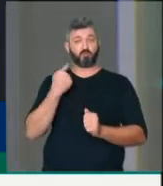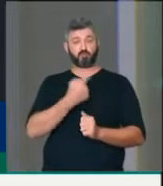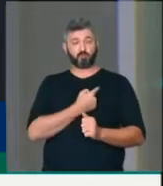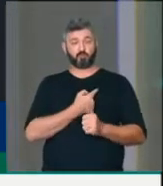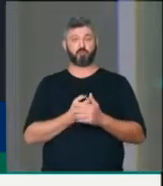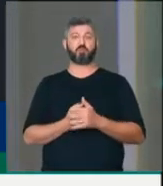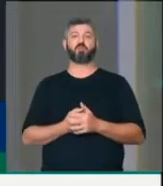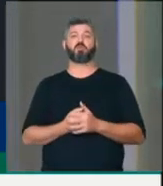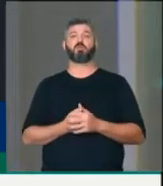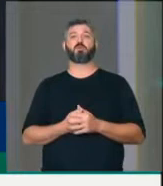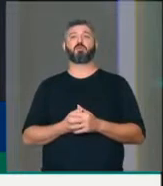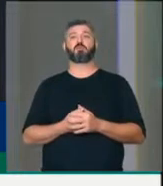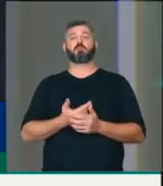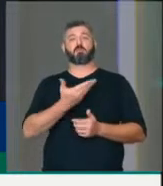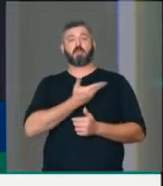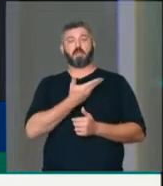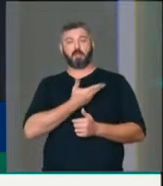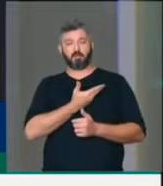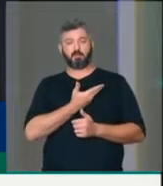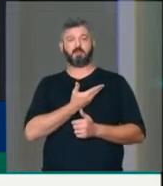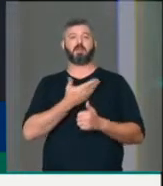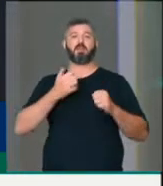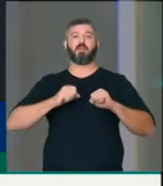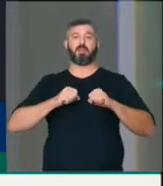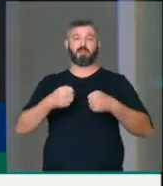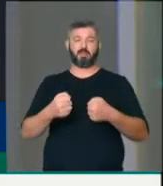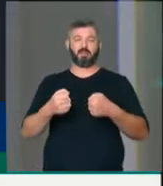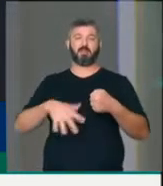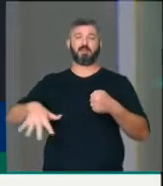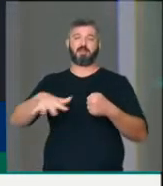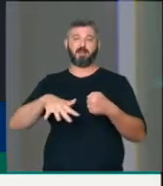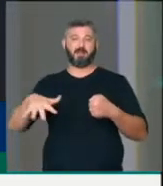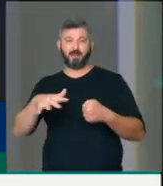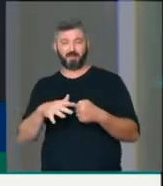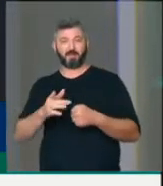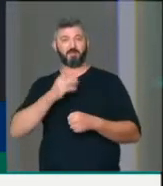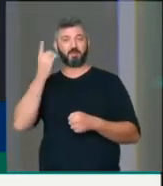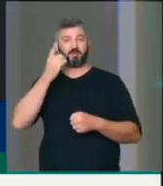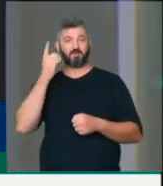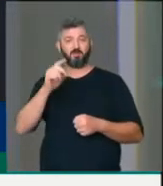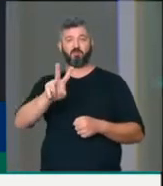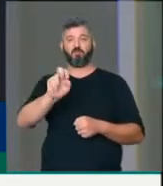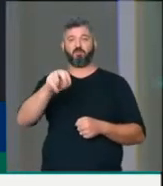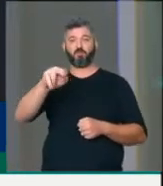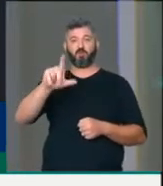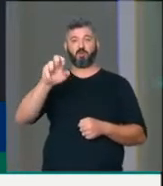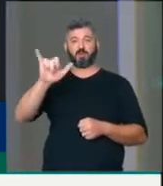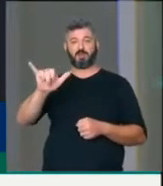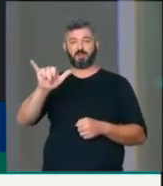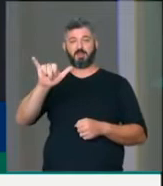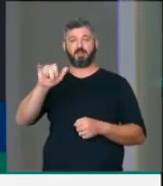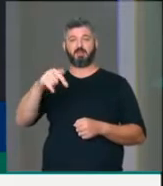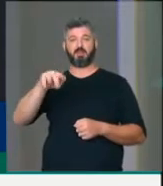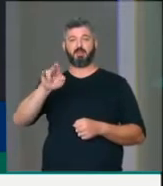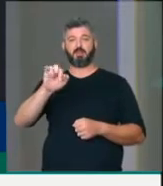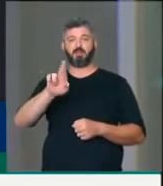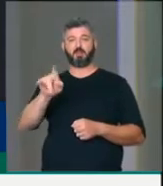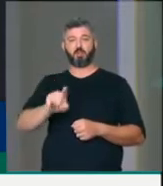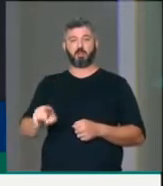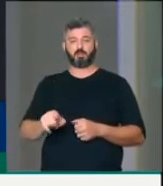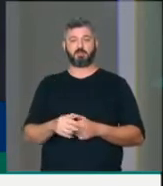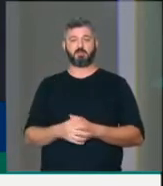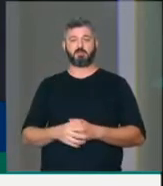querido amigo, colega, defensor do setor, o deputado Volner Queiroz. Seis